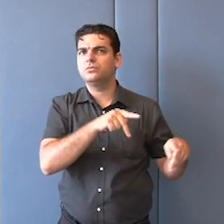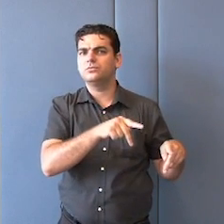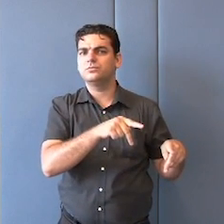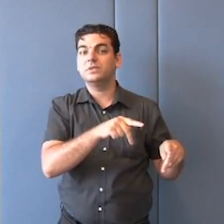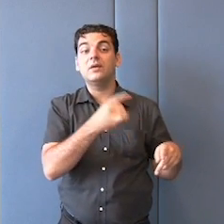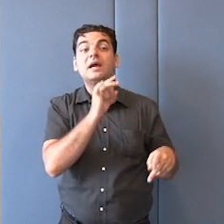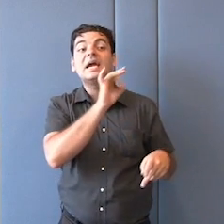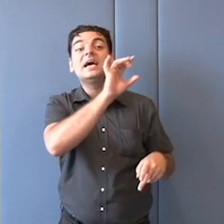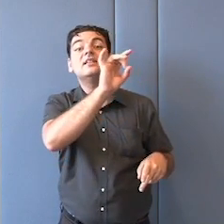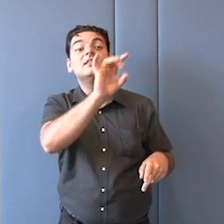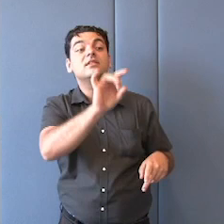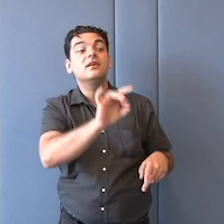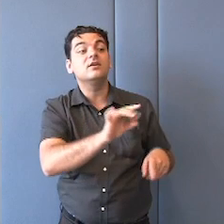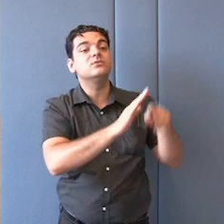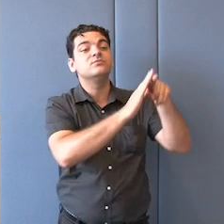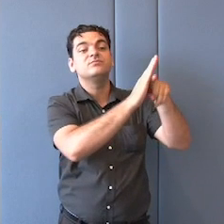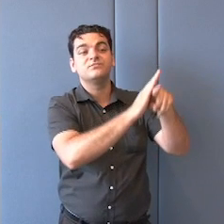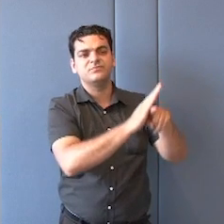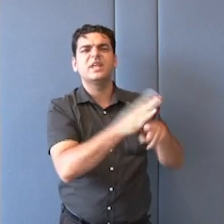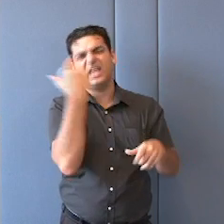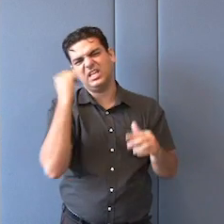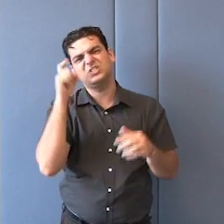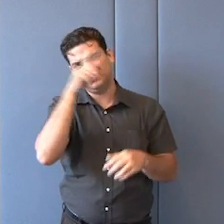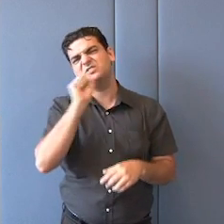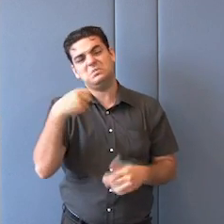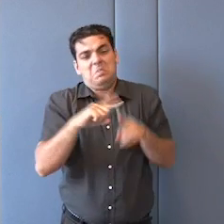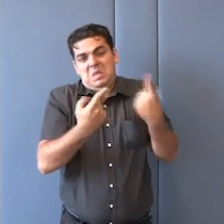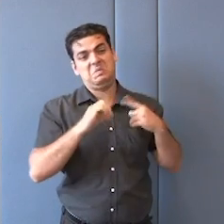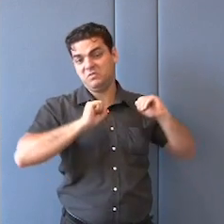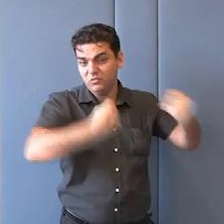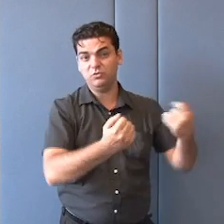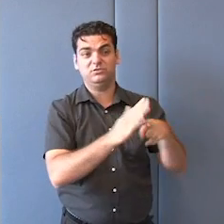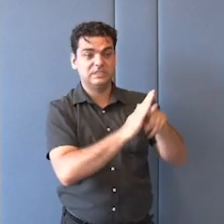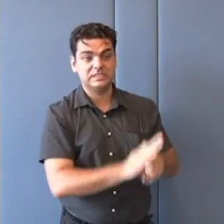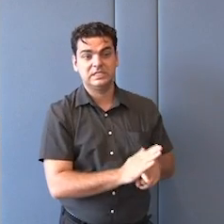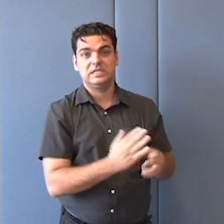individual, por mais complexo que ele seja, não faz sentido falar de povo,